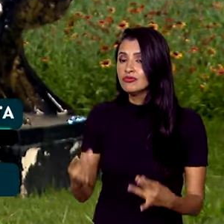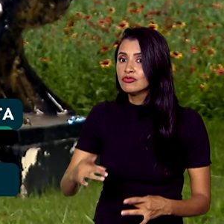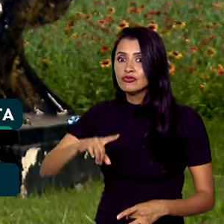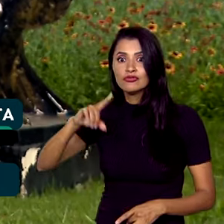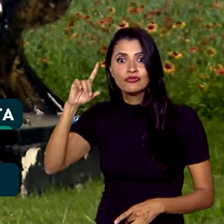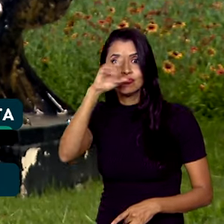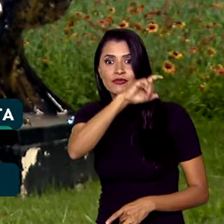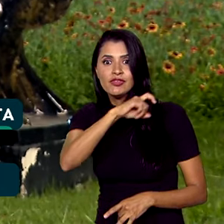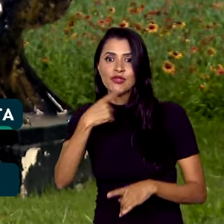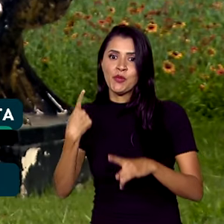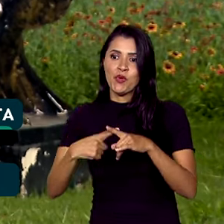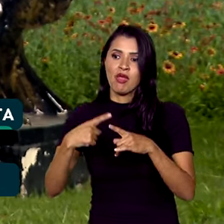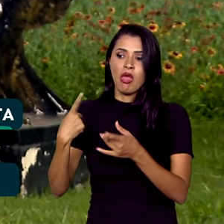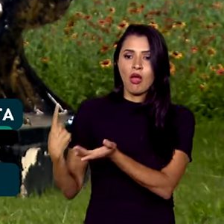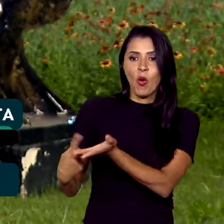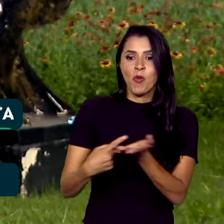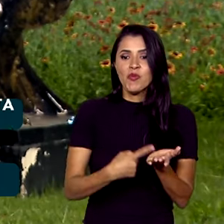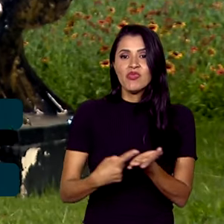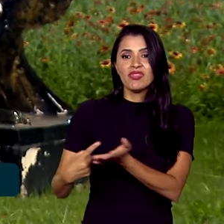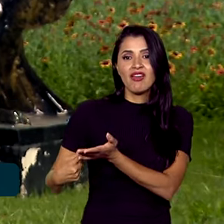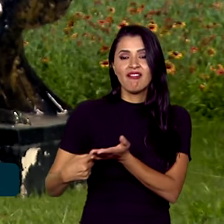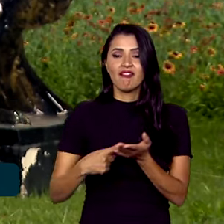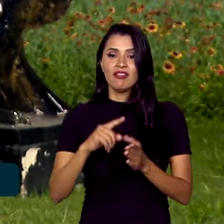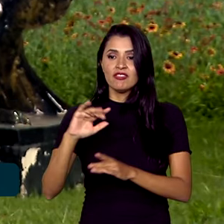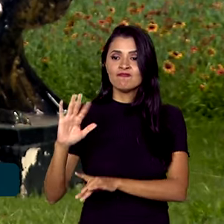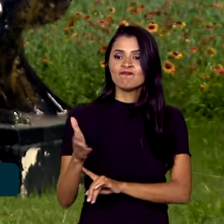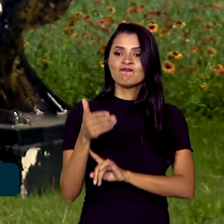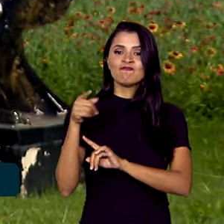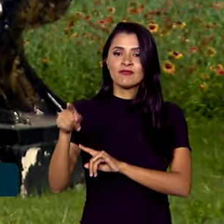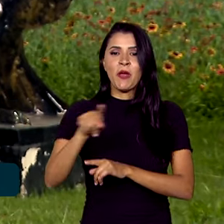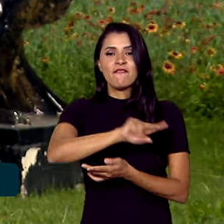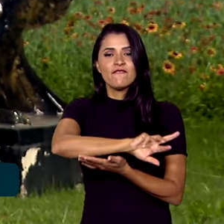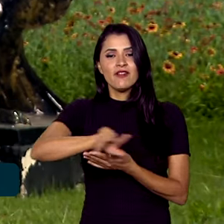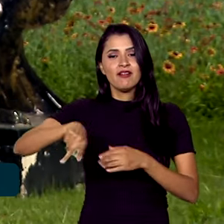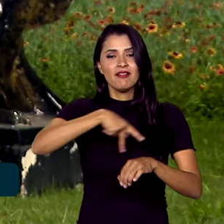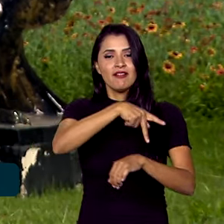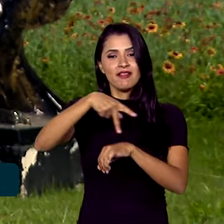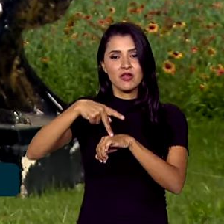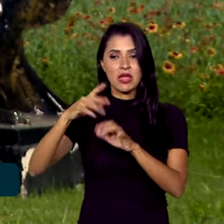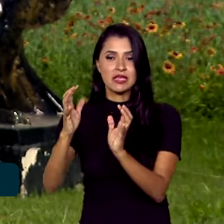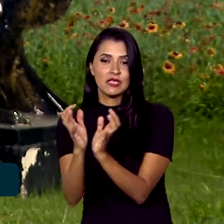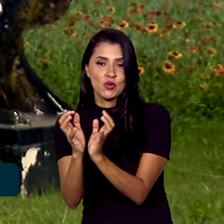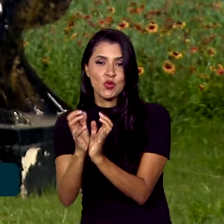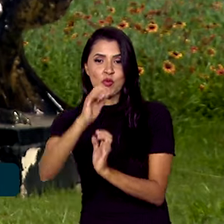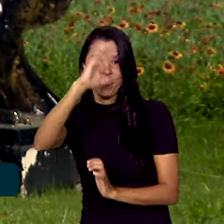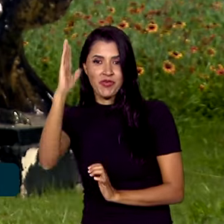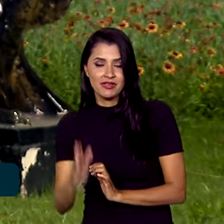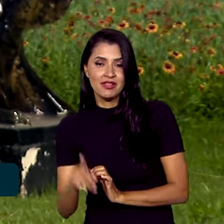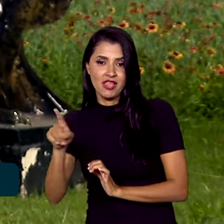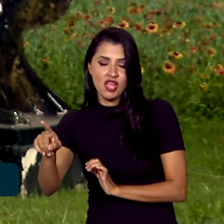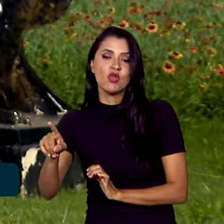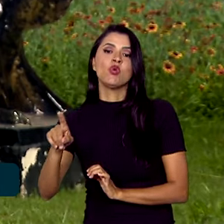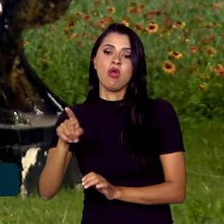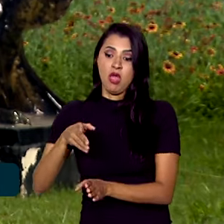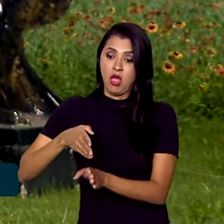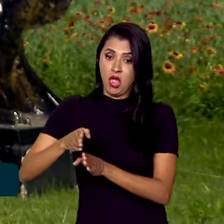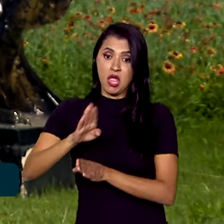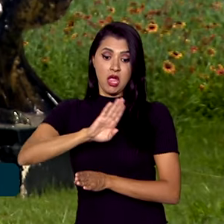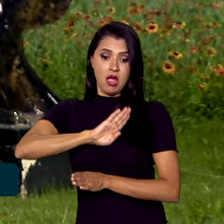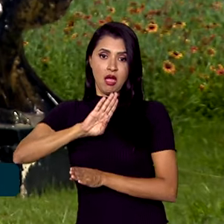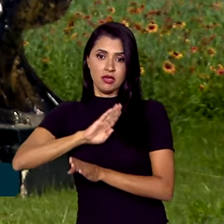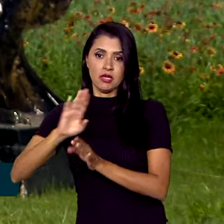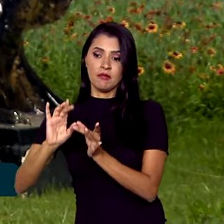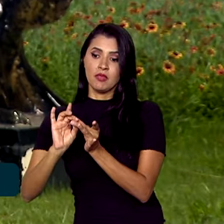tratativas diplomáticas com diversos países para que o grupo de brasileiros fossem liberados de Gaza com passagem segura pela